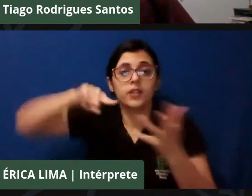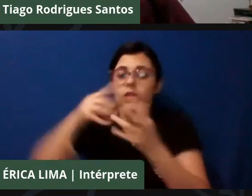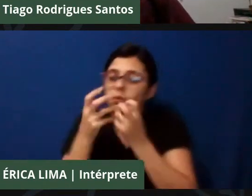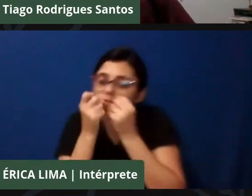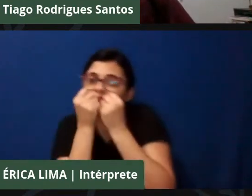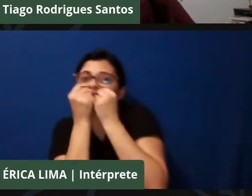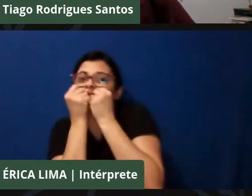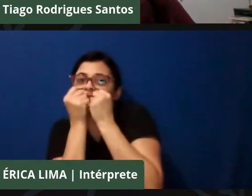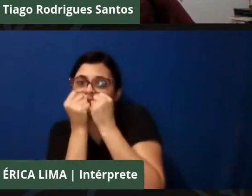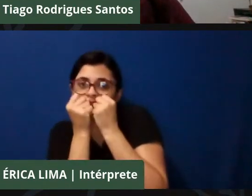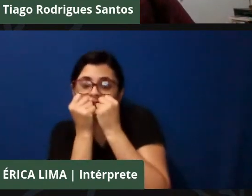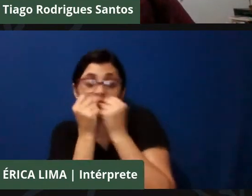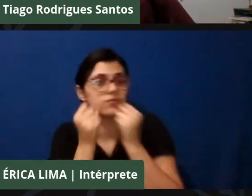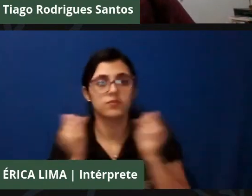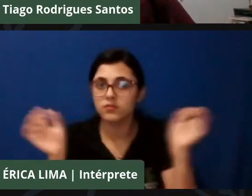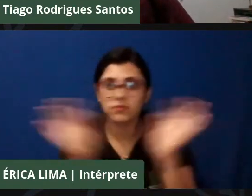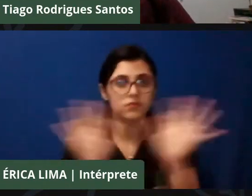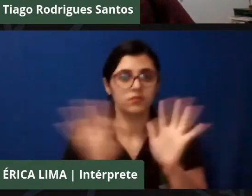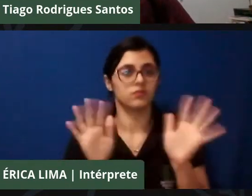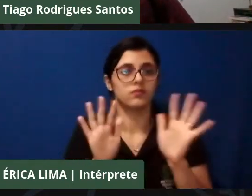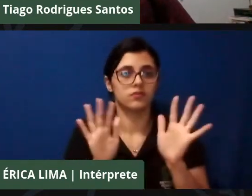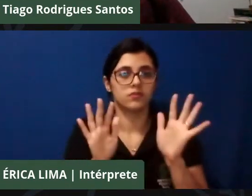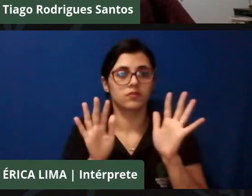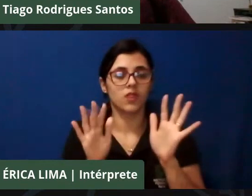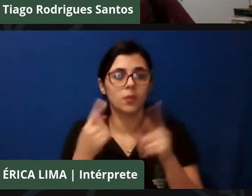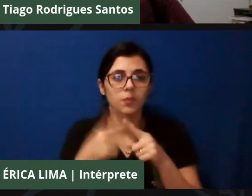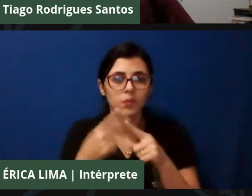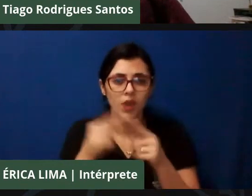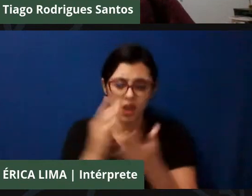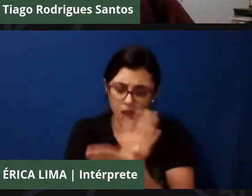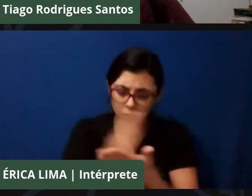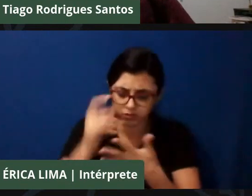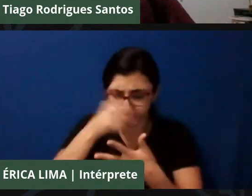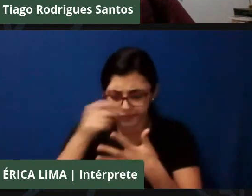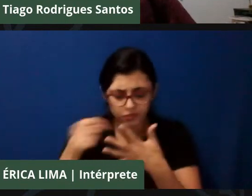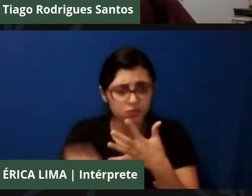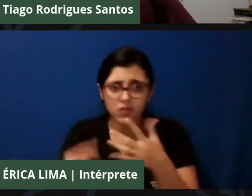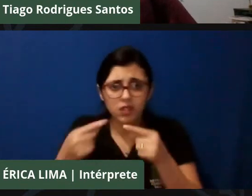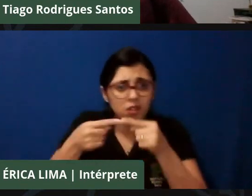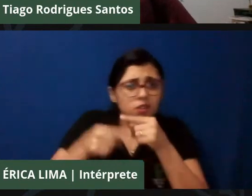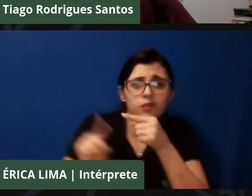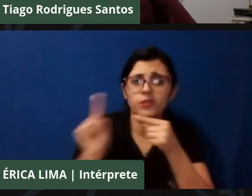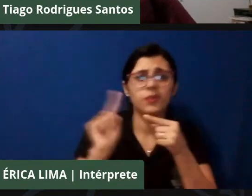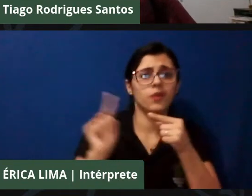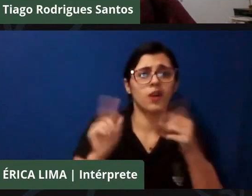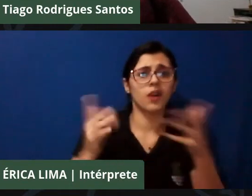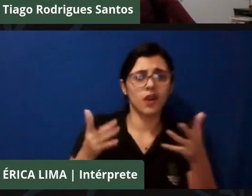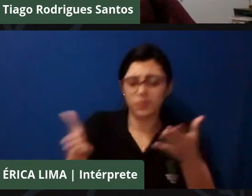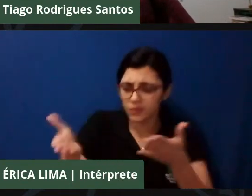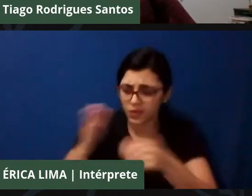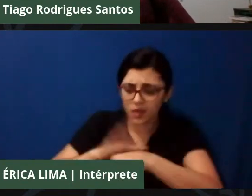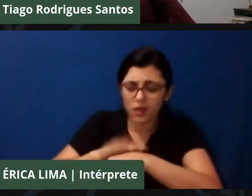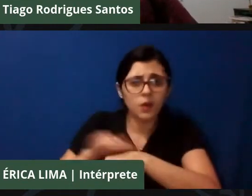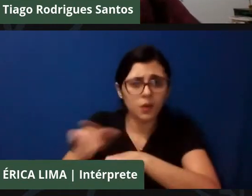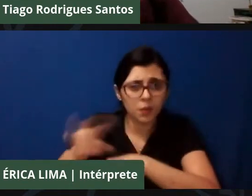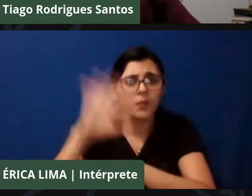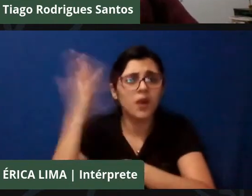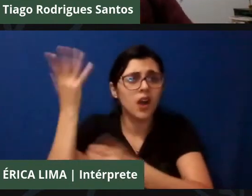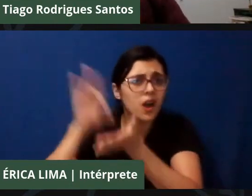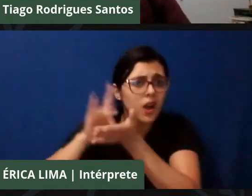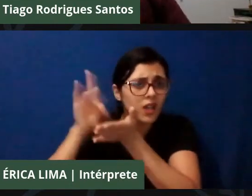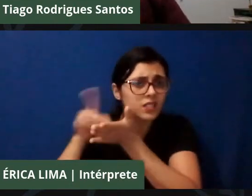em nome de determinadas questões que não condizem, que não condizem